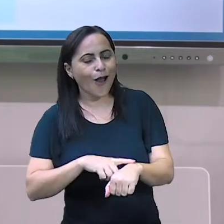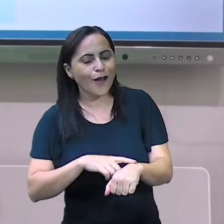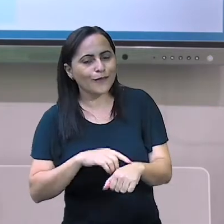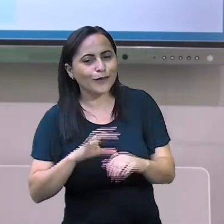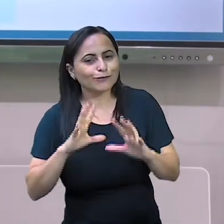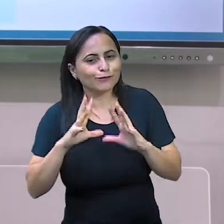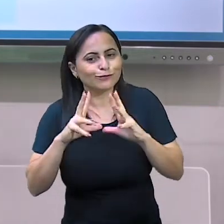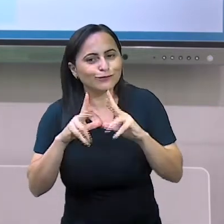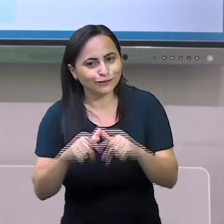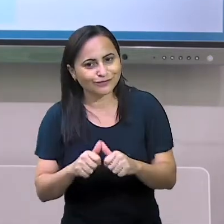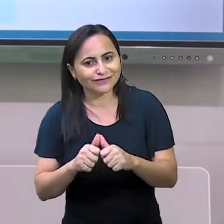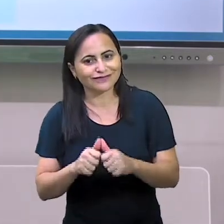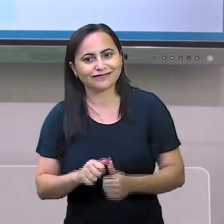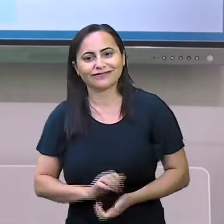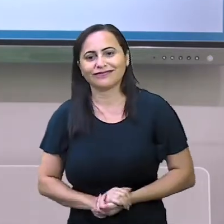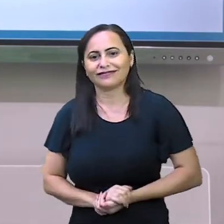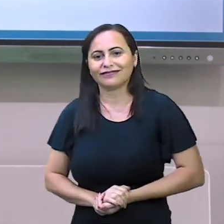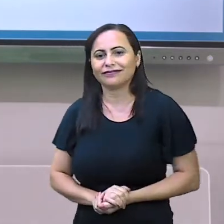mesmo?